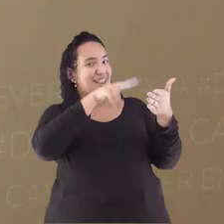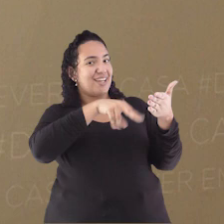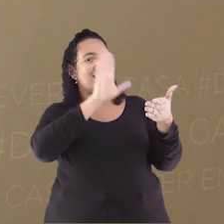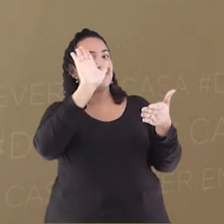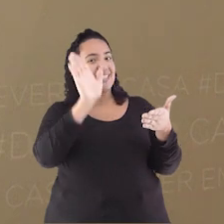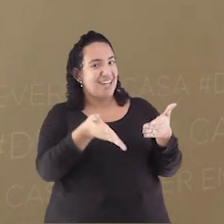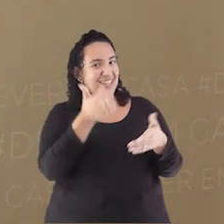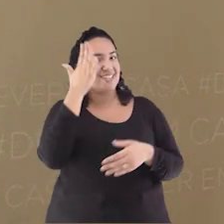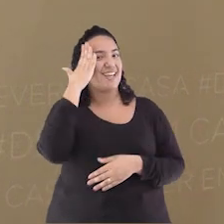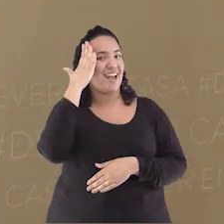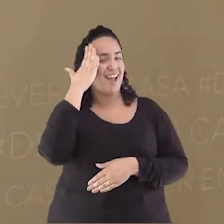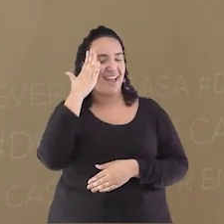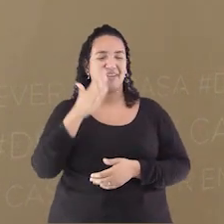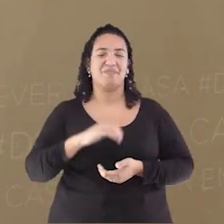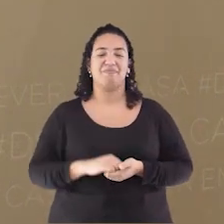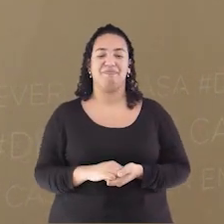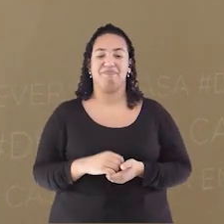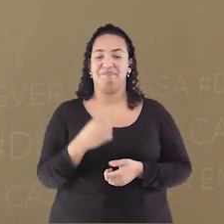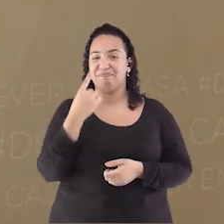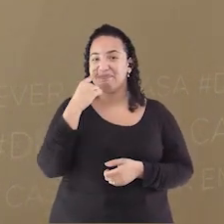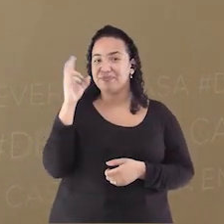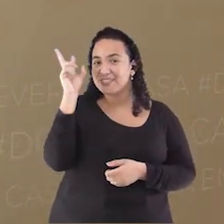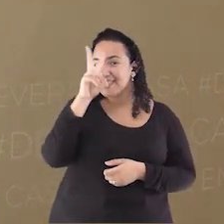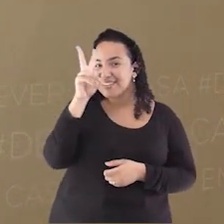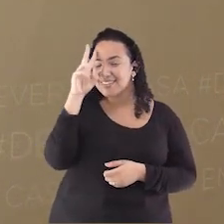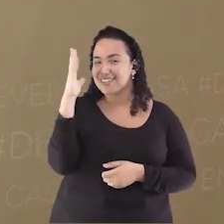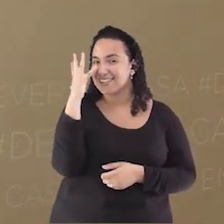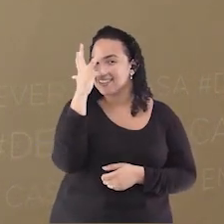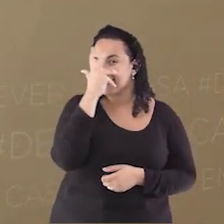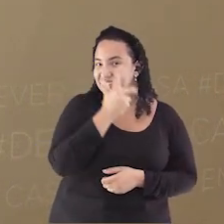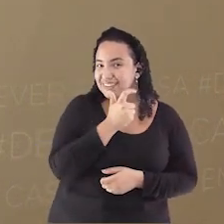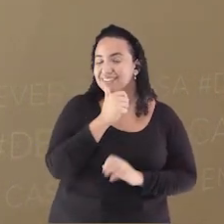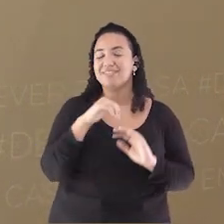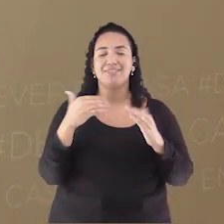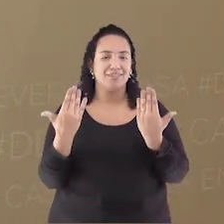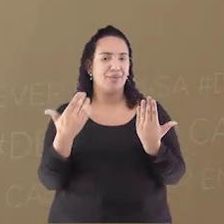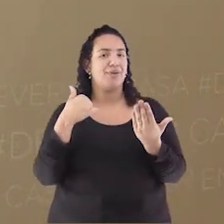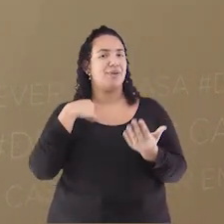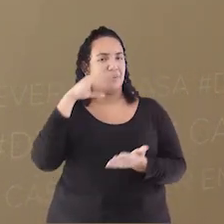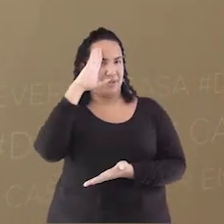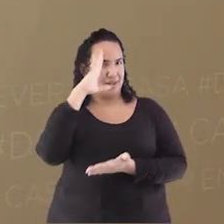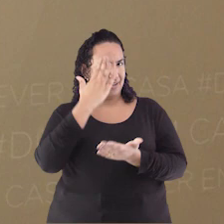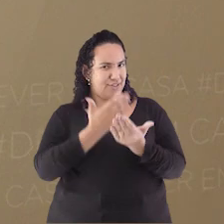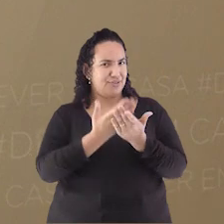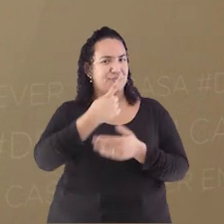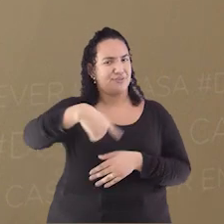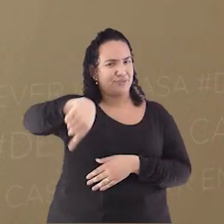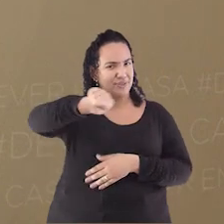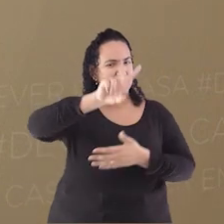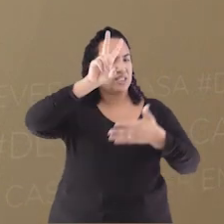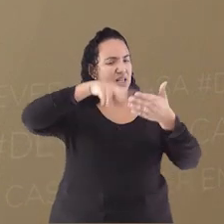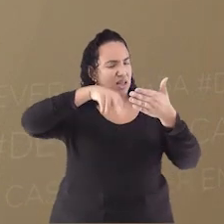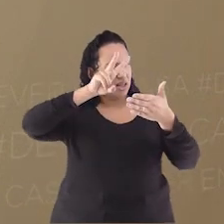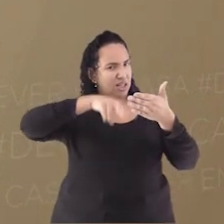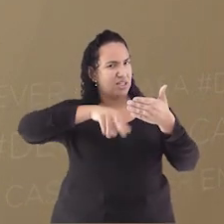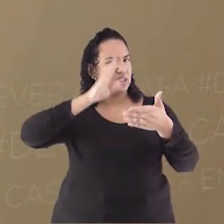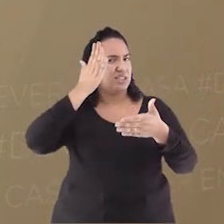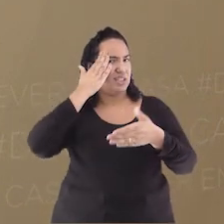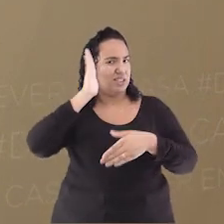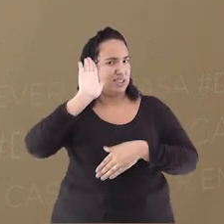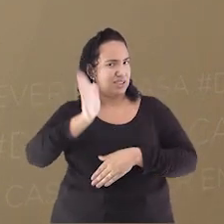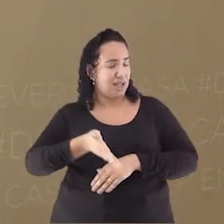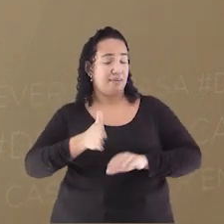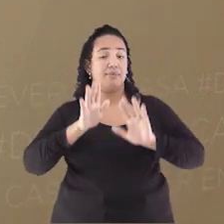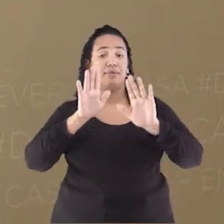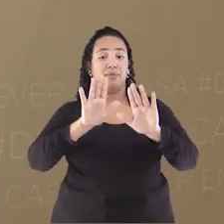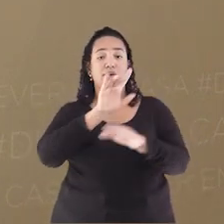Que história linda, não é? Acredito que você já saiba ler Mas o meu objetivo